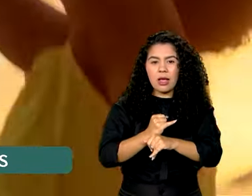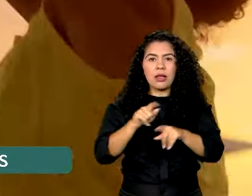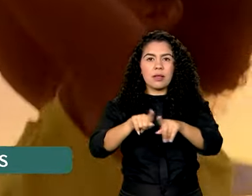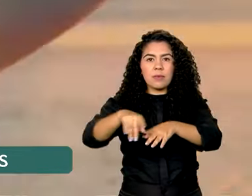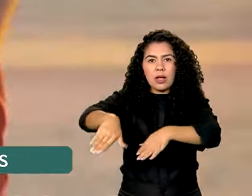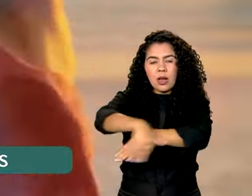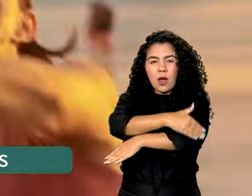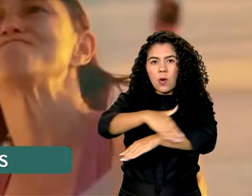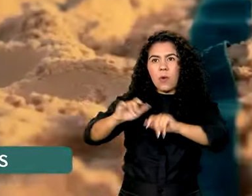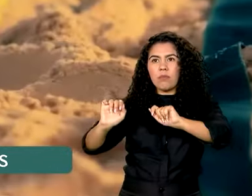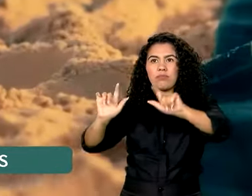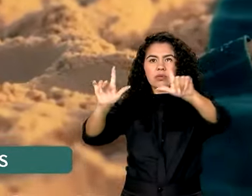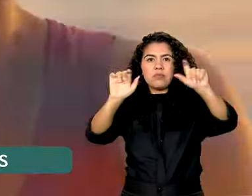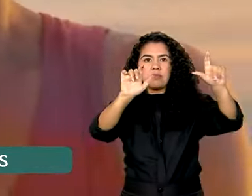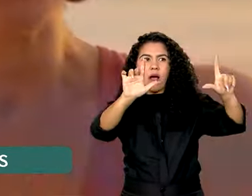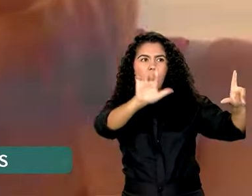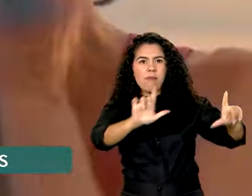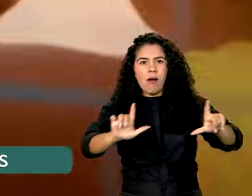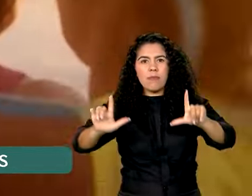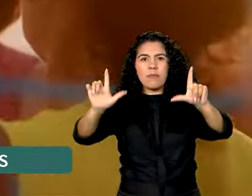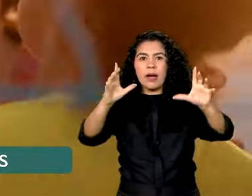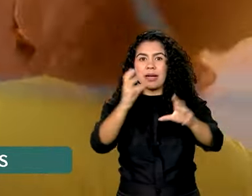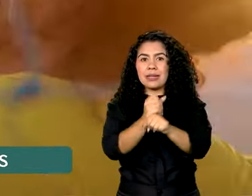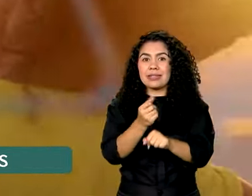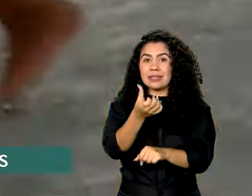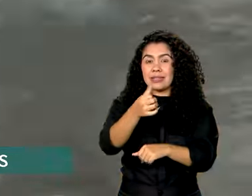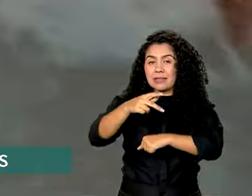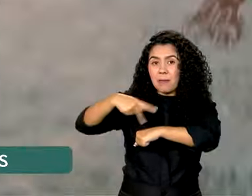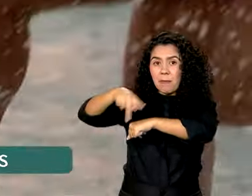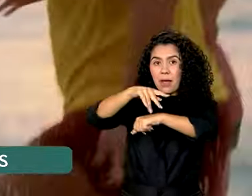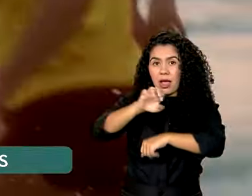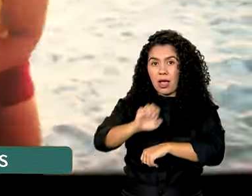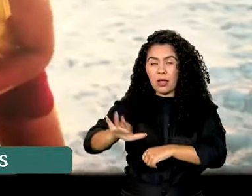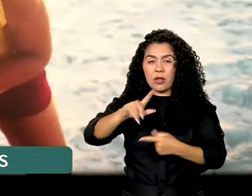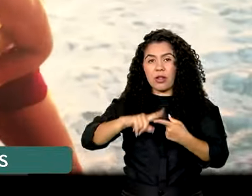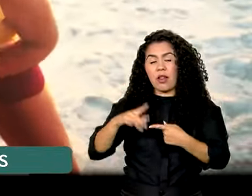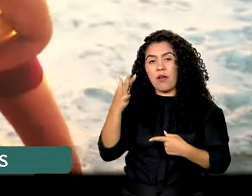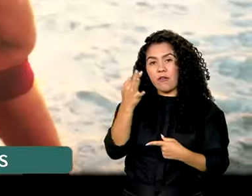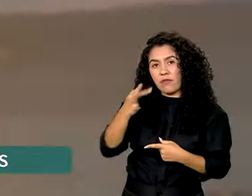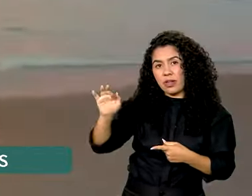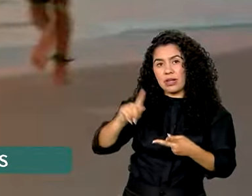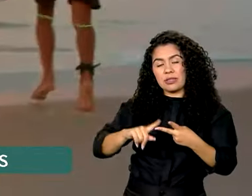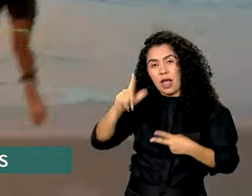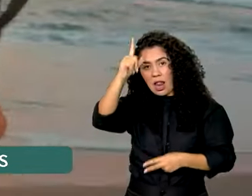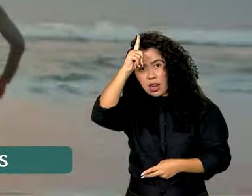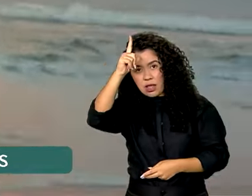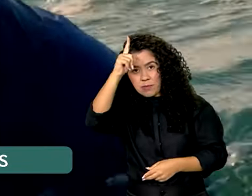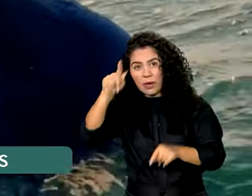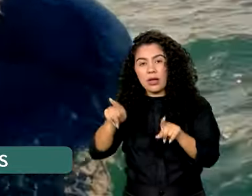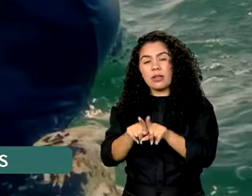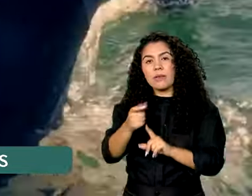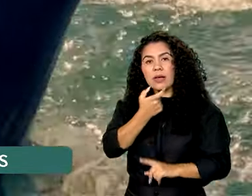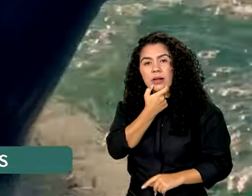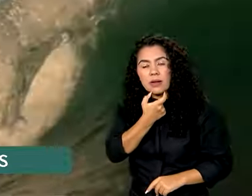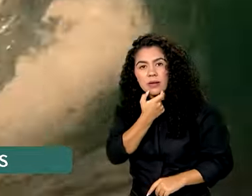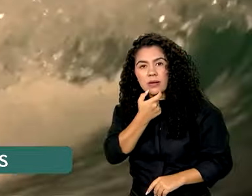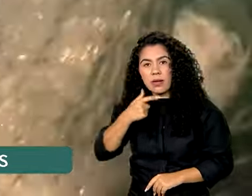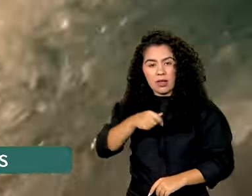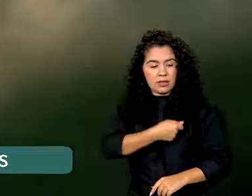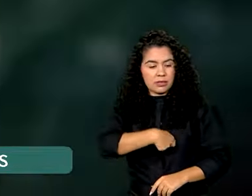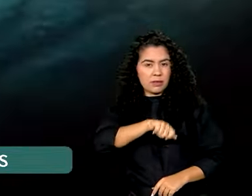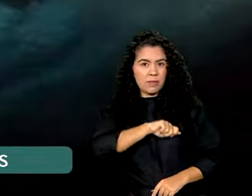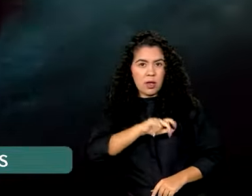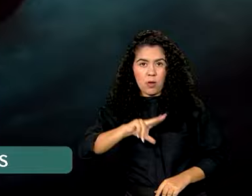estações de metrô de seis países europeus. França, Alemanha, Inglaterra, Espanha, Portugal e